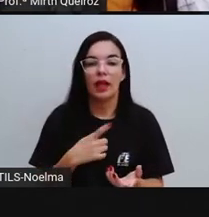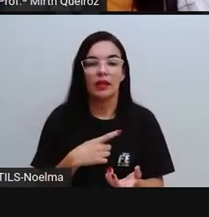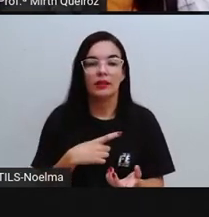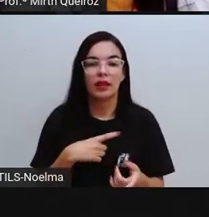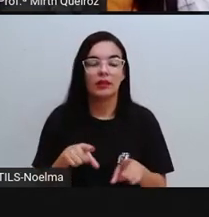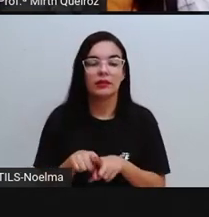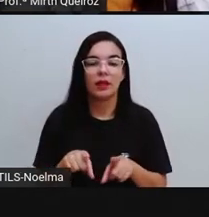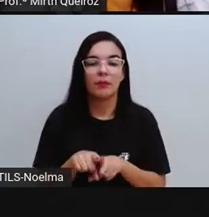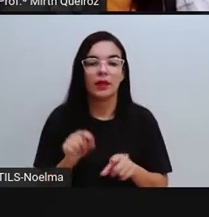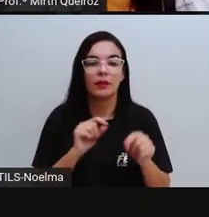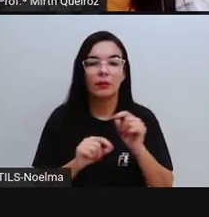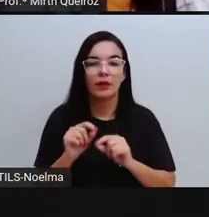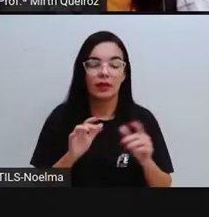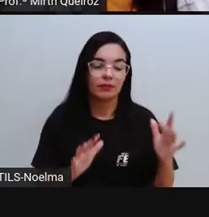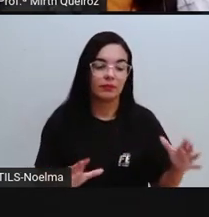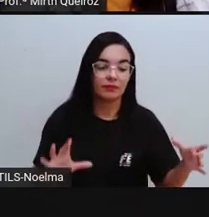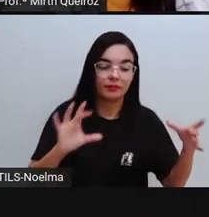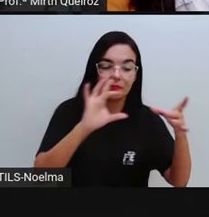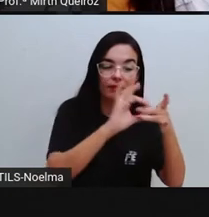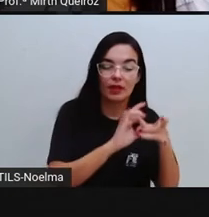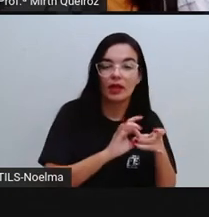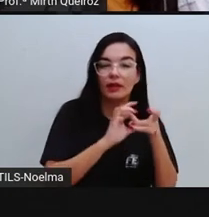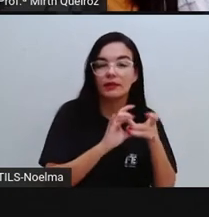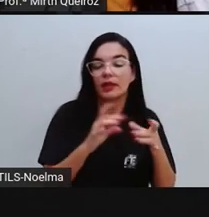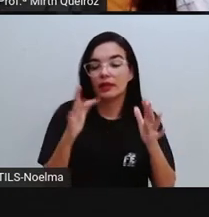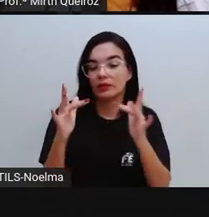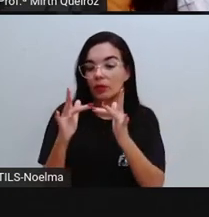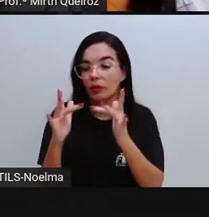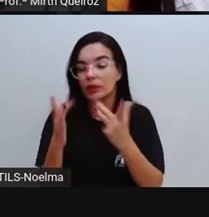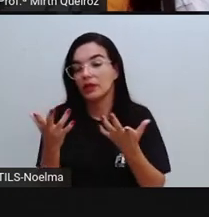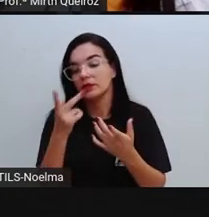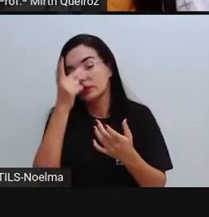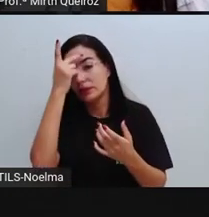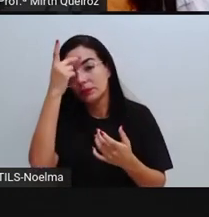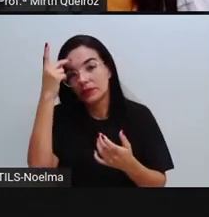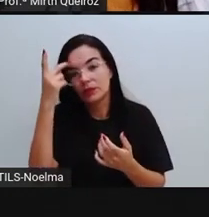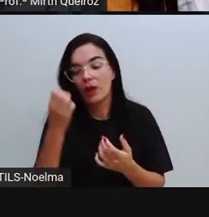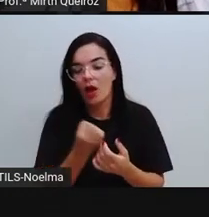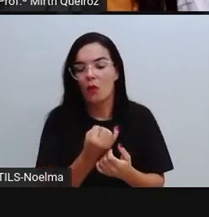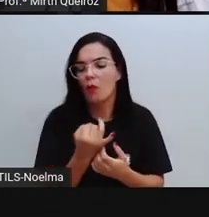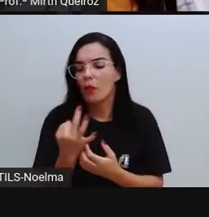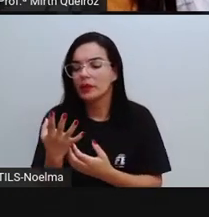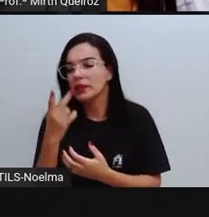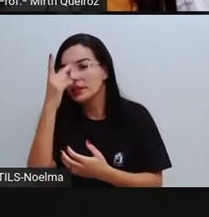também desse engajamento das pessoas, dá para saber por quantas pessoas